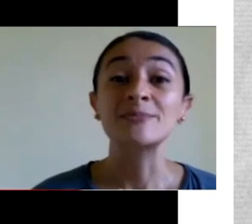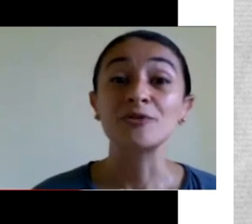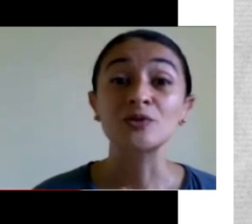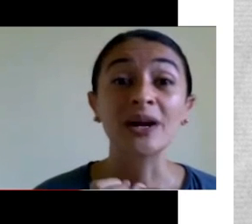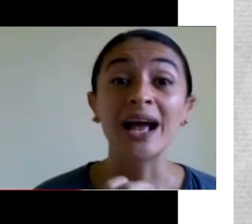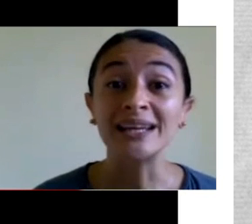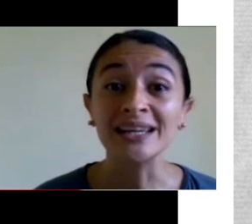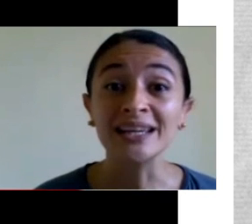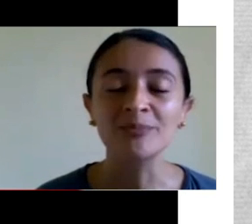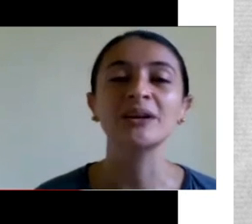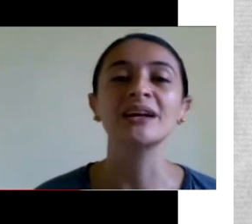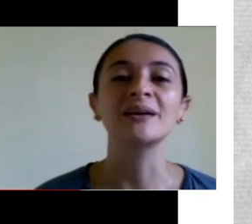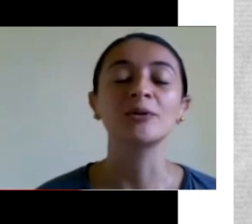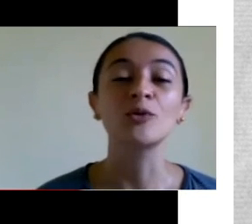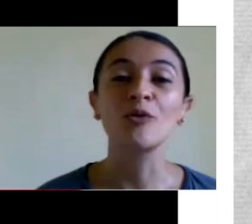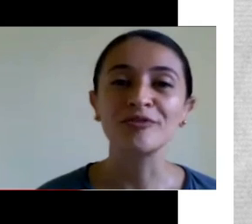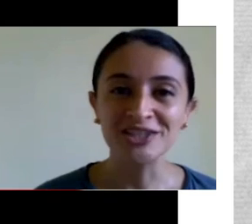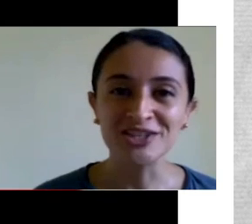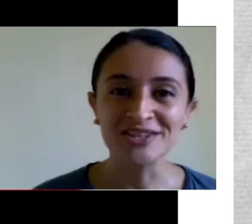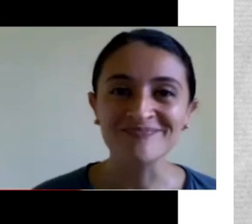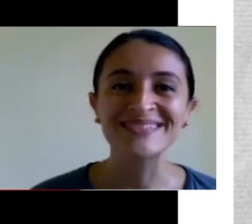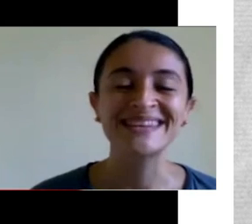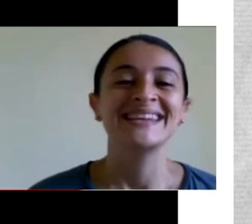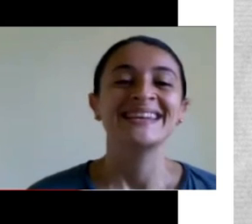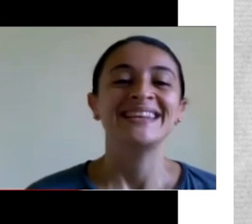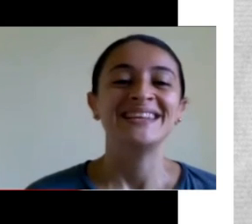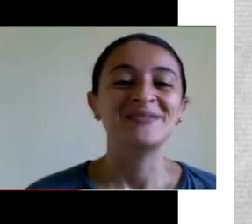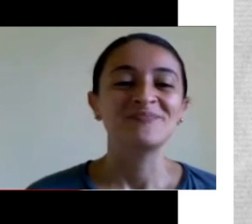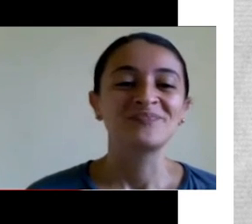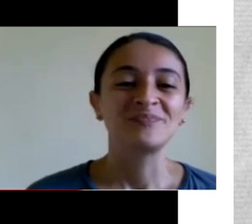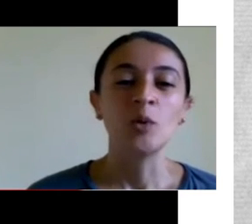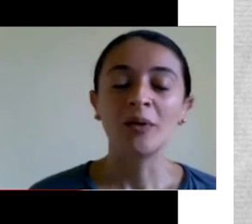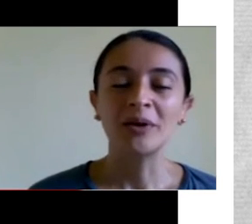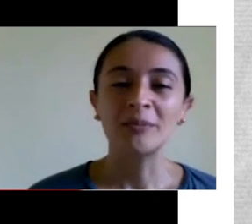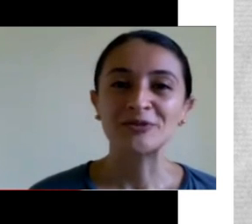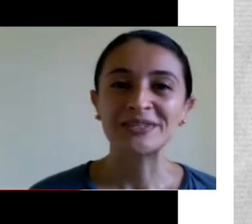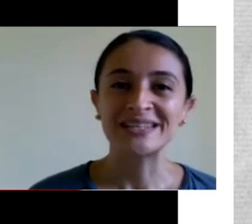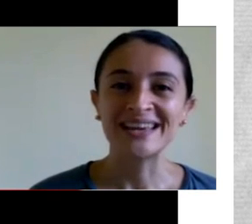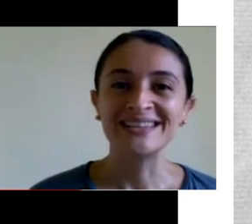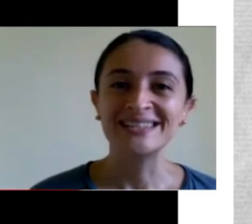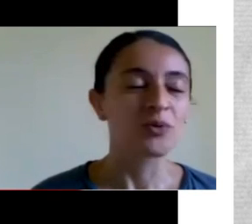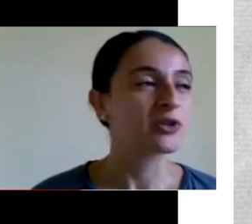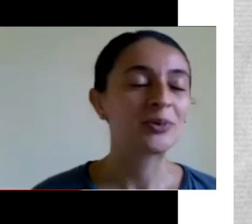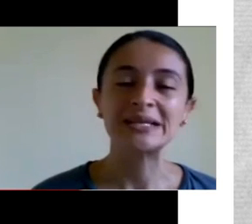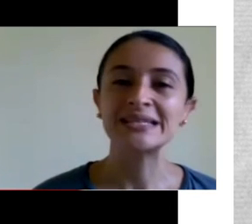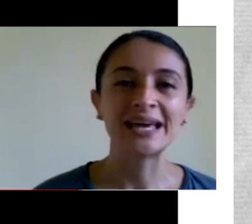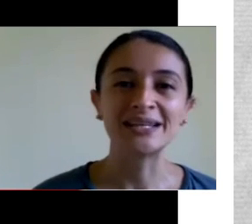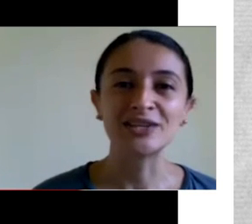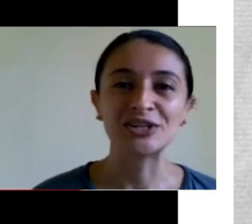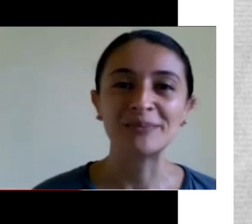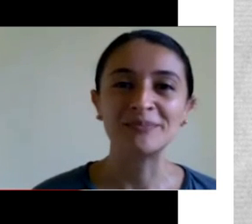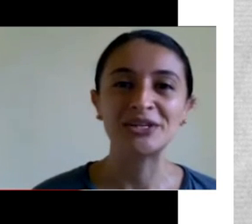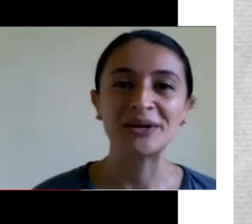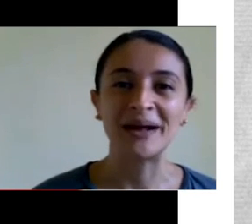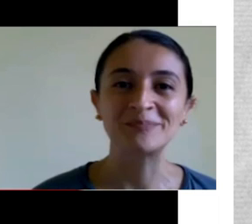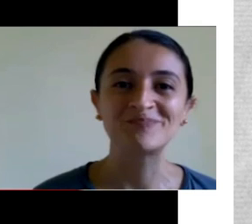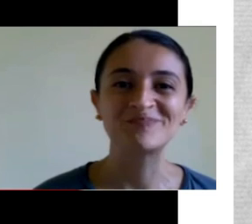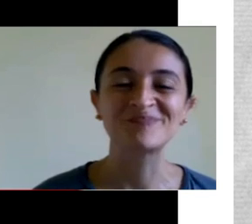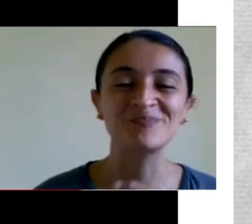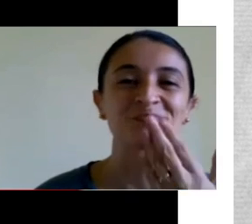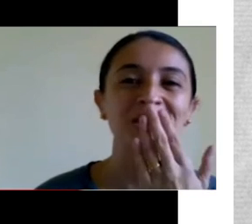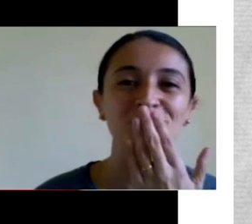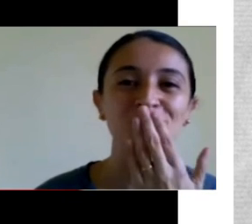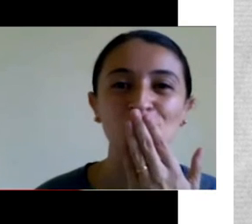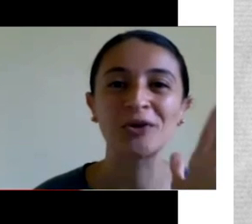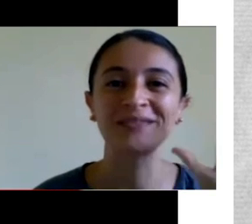Agradeço a professora Karine pelo convite. E boa aula pra vocês. Quando precisarem, só me chamar.